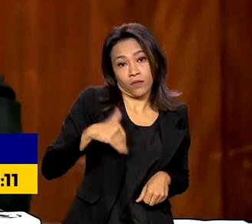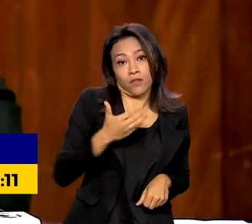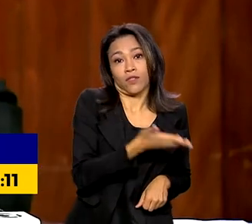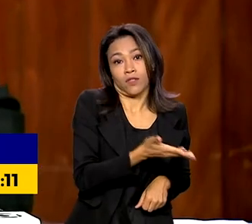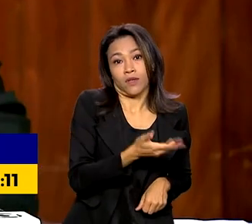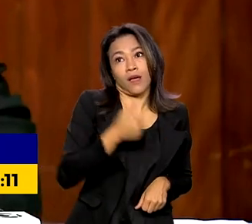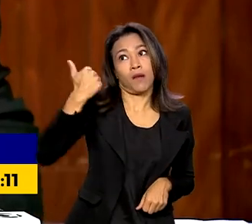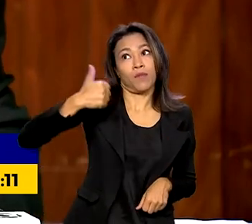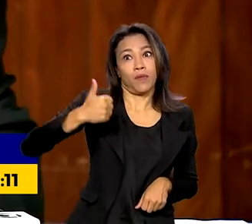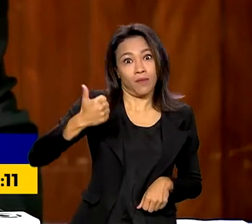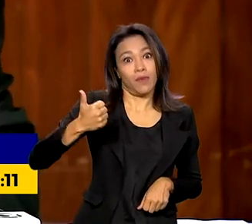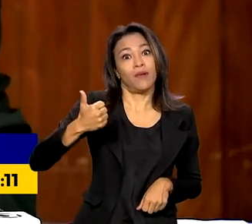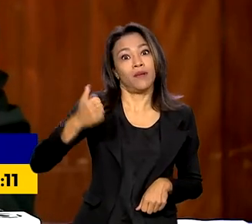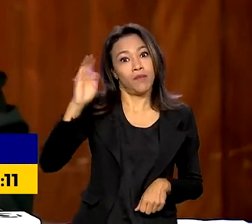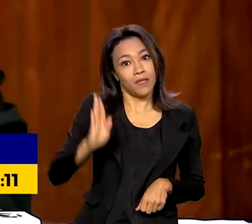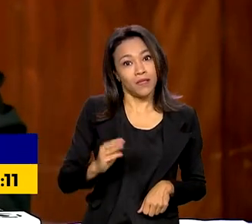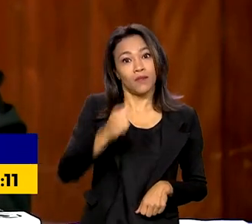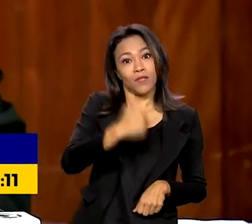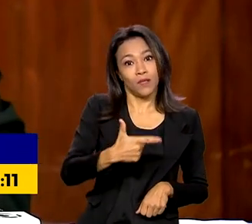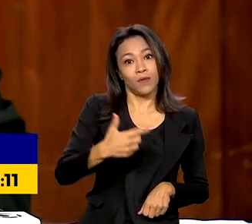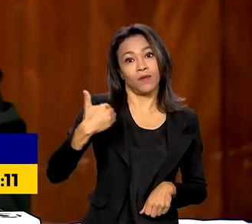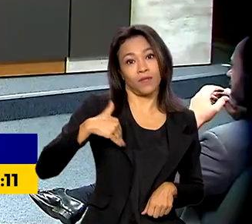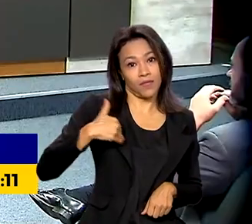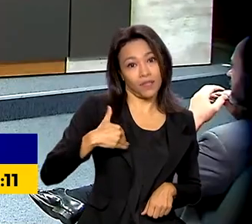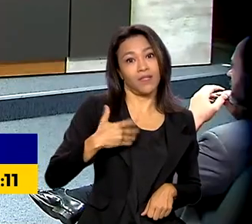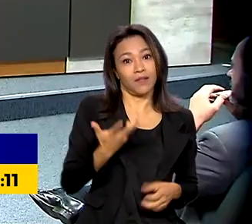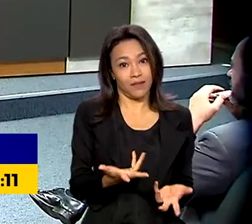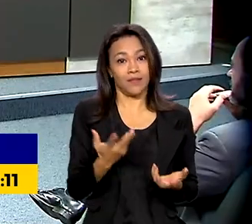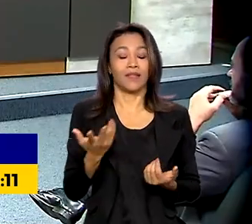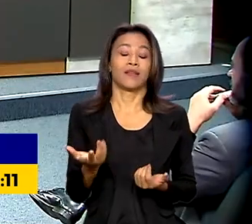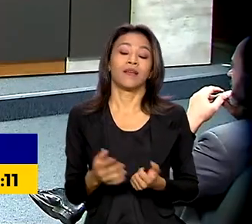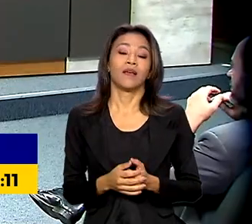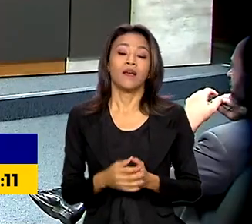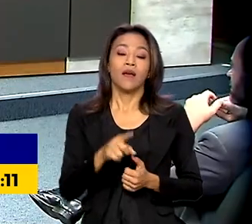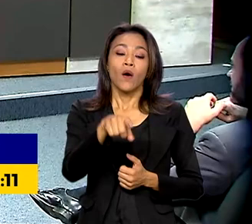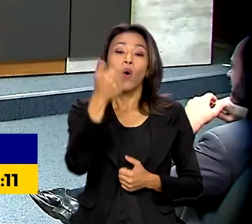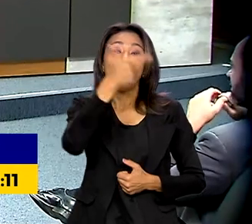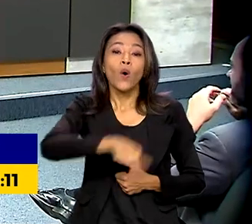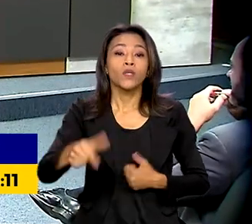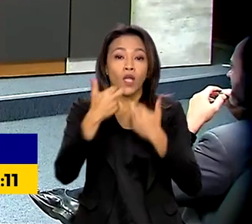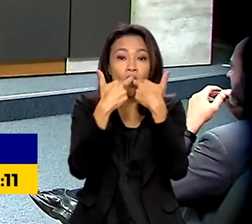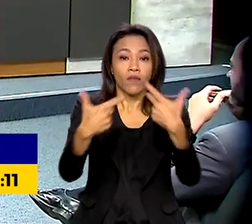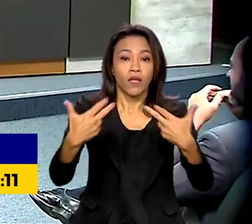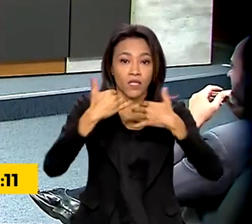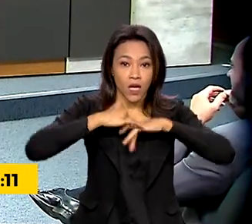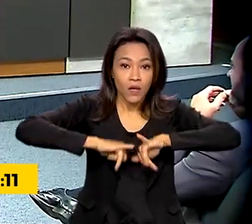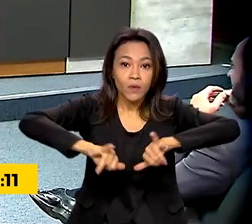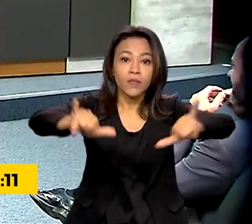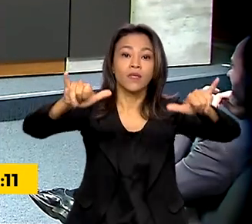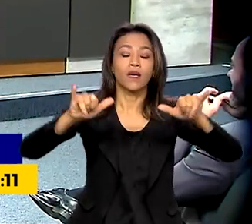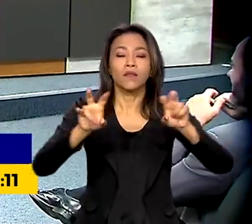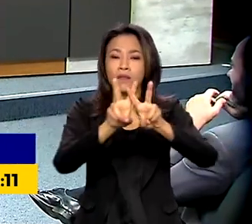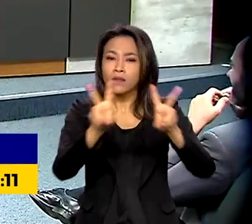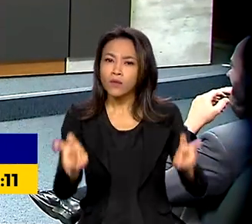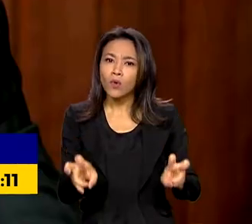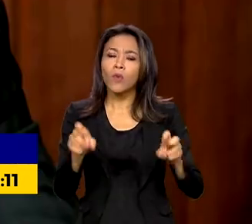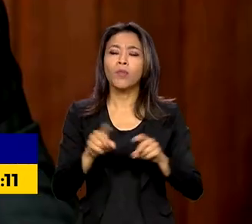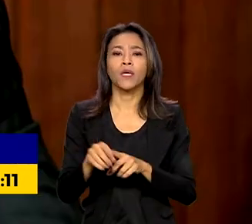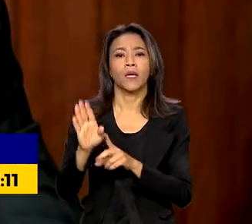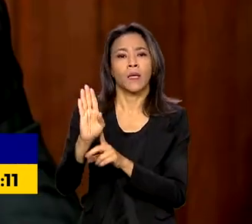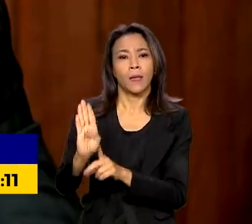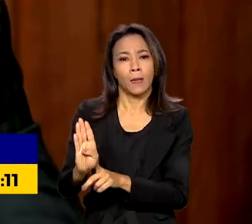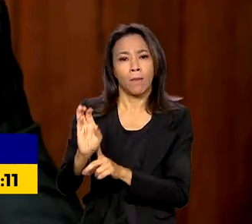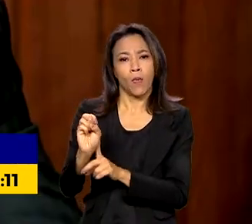Era Brasil, segundo a Argentina, a Previdência é o terceiro país. Outra novidade anunciada foi a volta do bônus de produtividade.